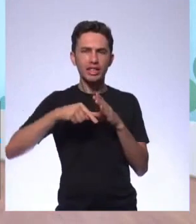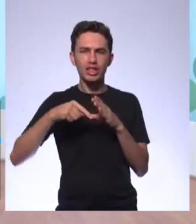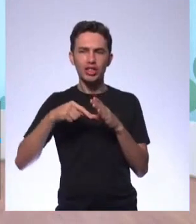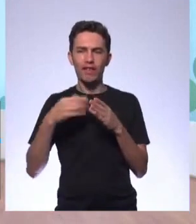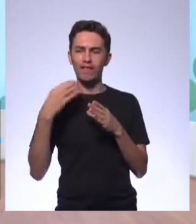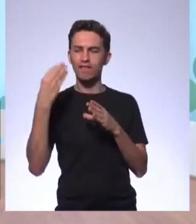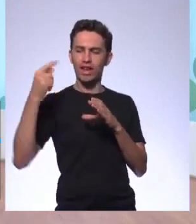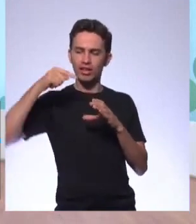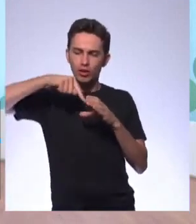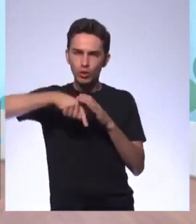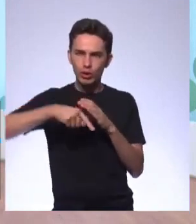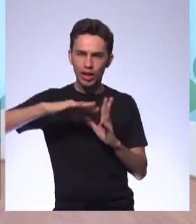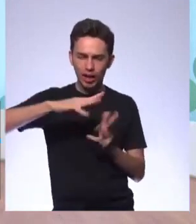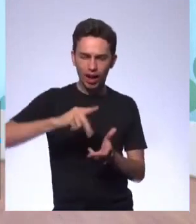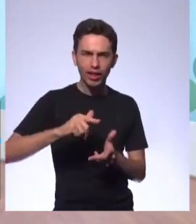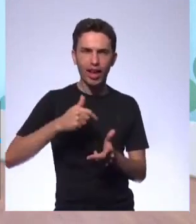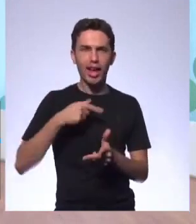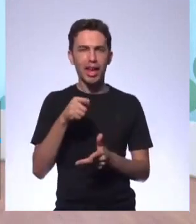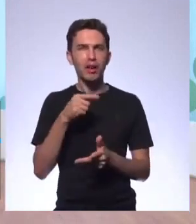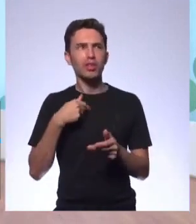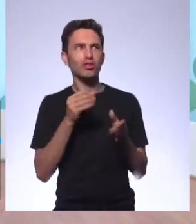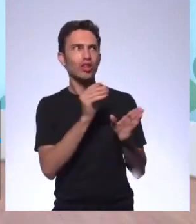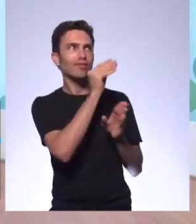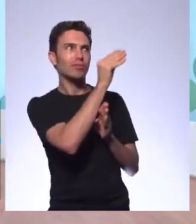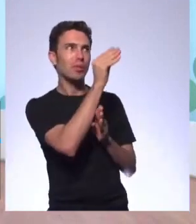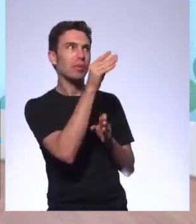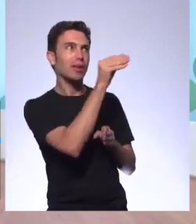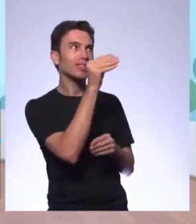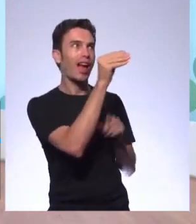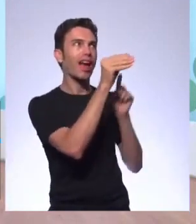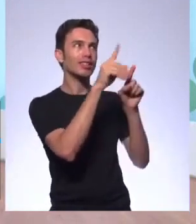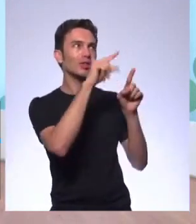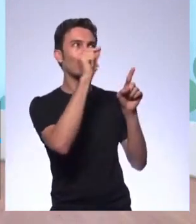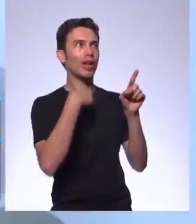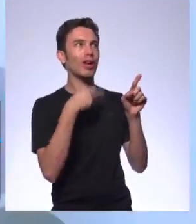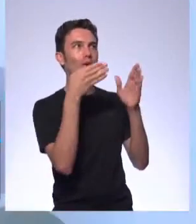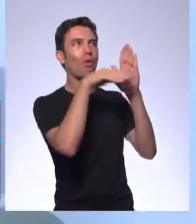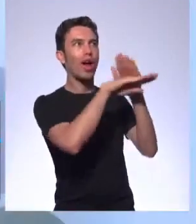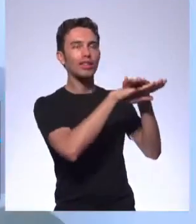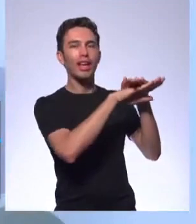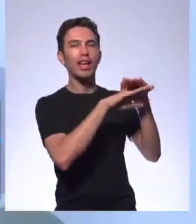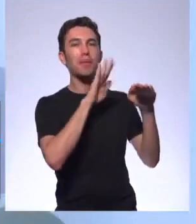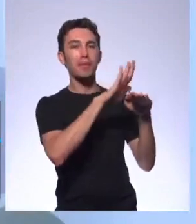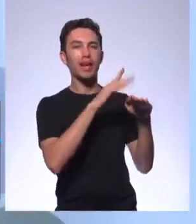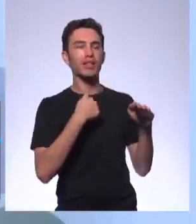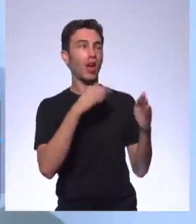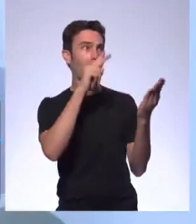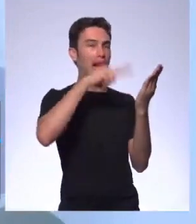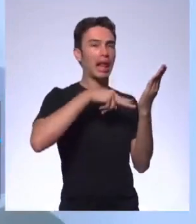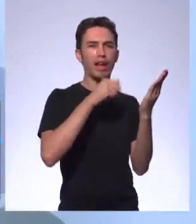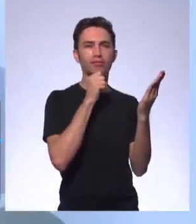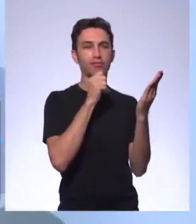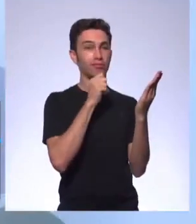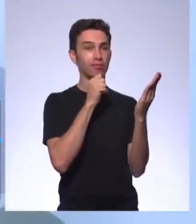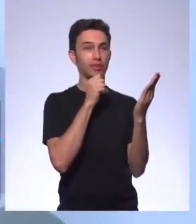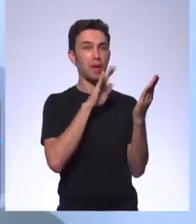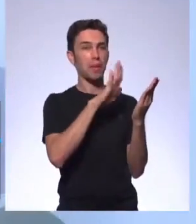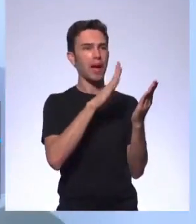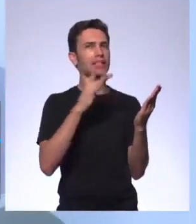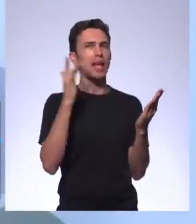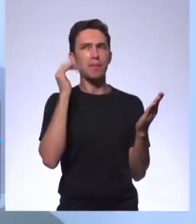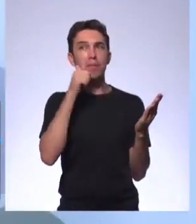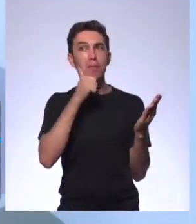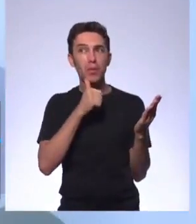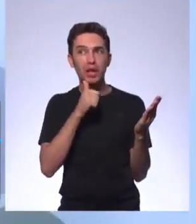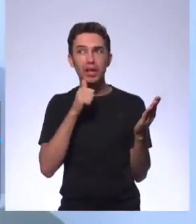leitura. Sabe aquele livro que você separa para ler, mas você ainda não leu? Então eu ainda não li. Mas, eu achei que quem me convenceu